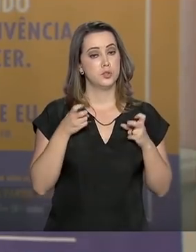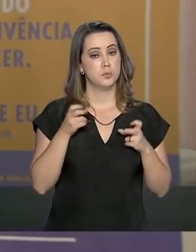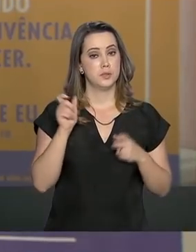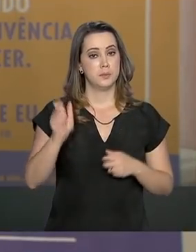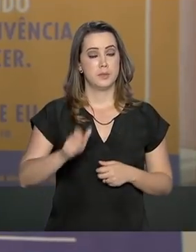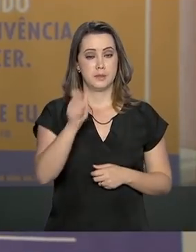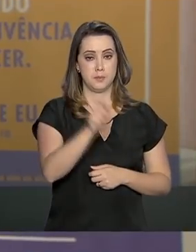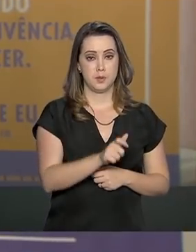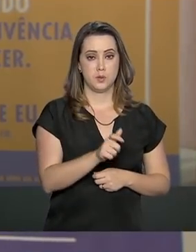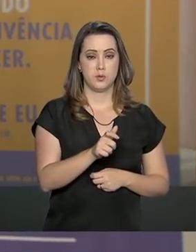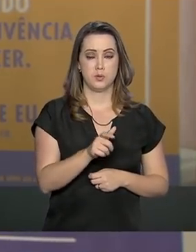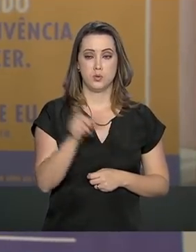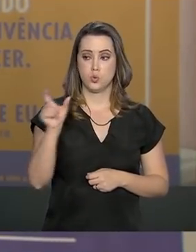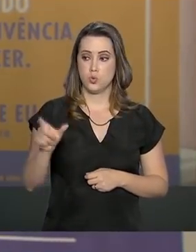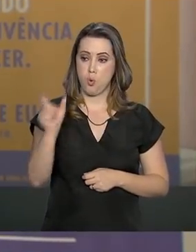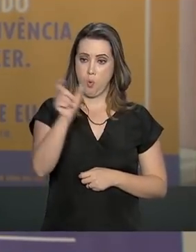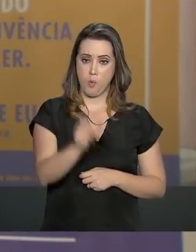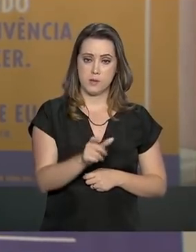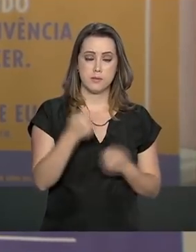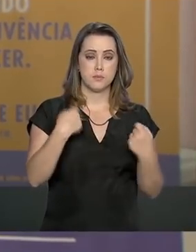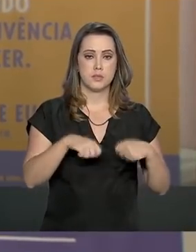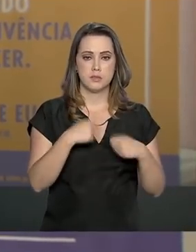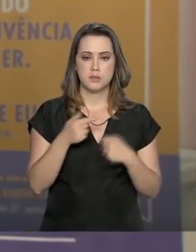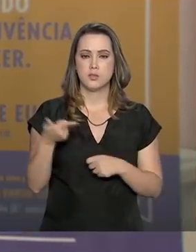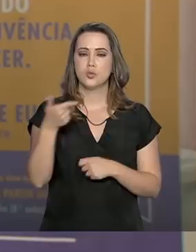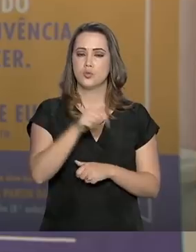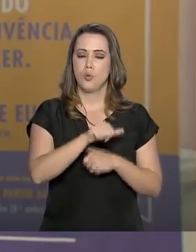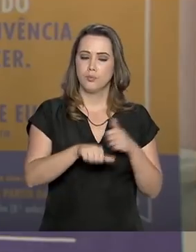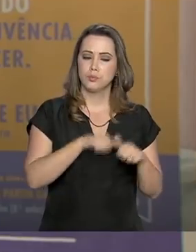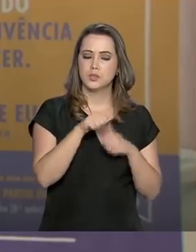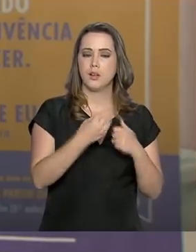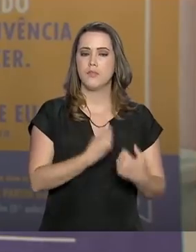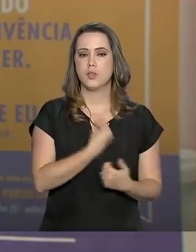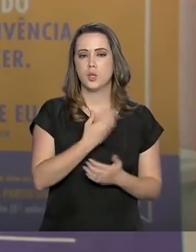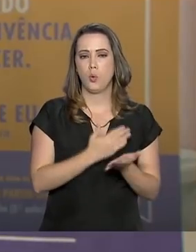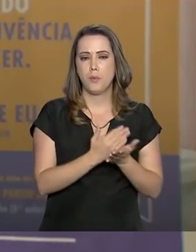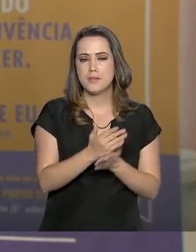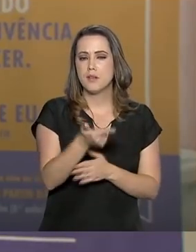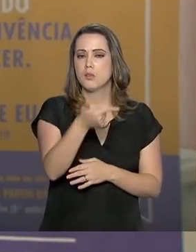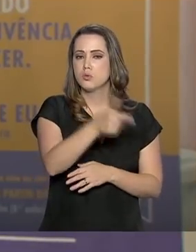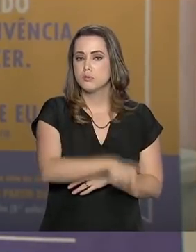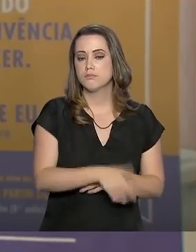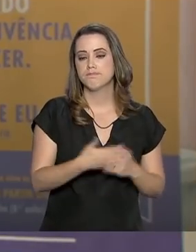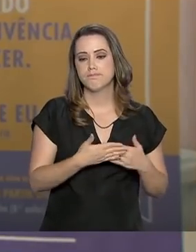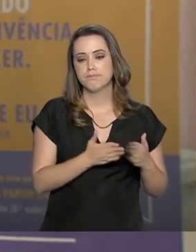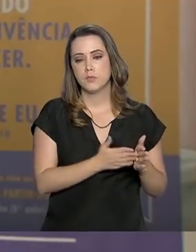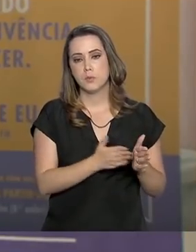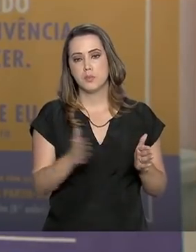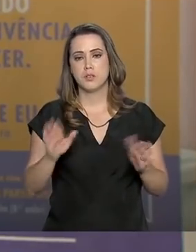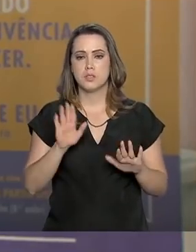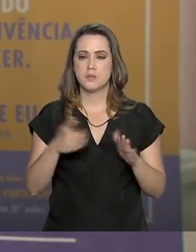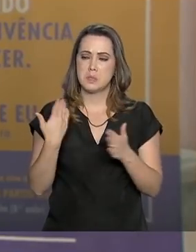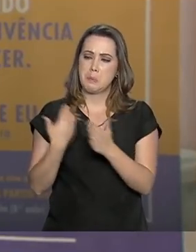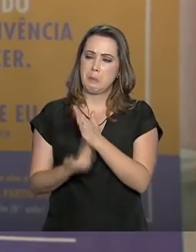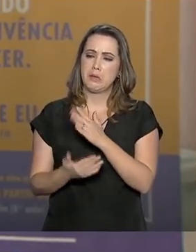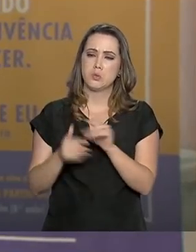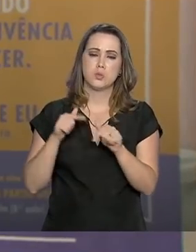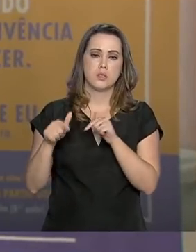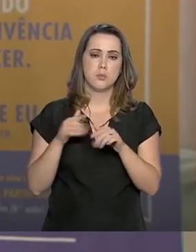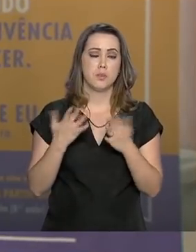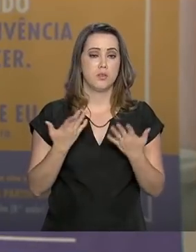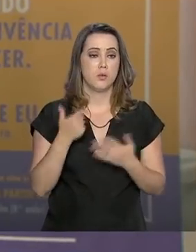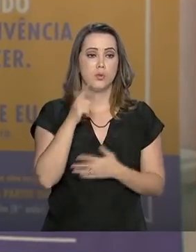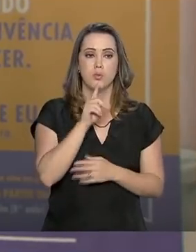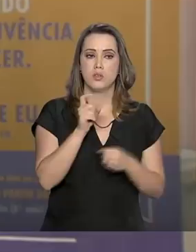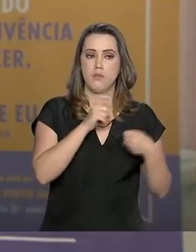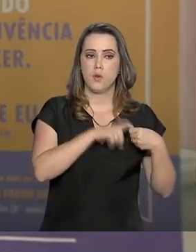pacientes precisam refazer as suas vidas depois de um período desse. Muitos perdem o trabalho ou,